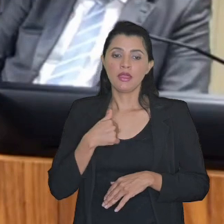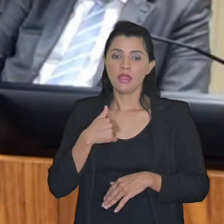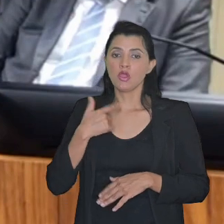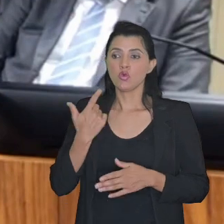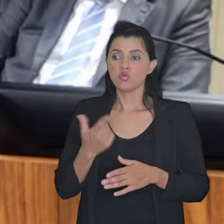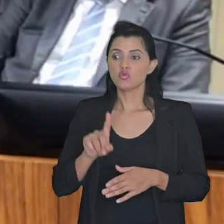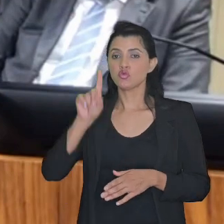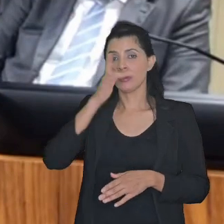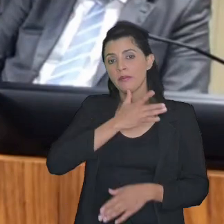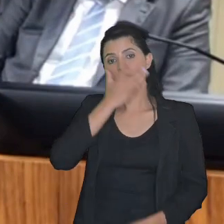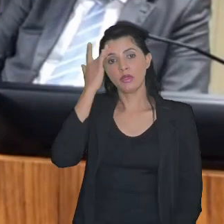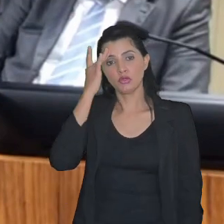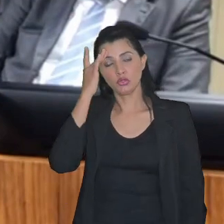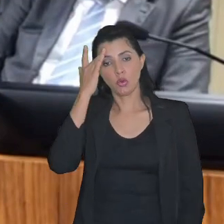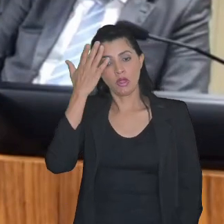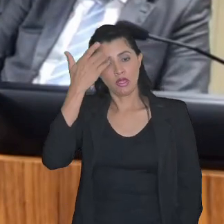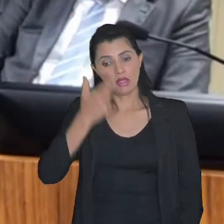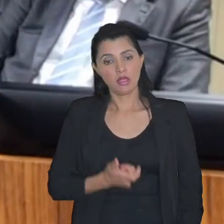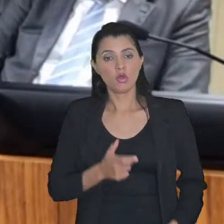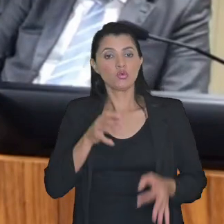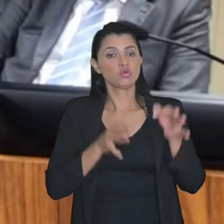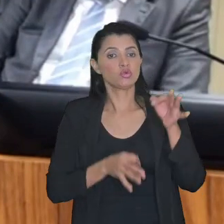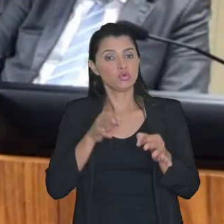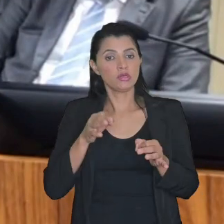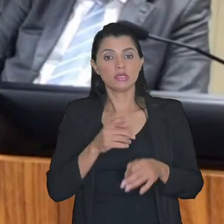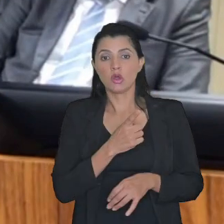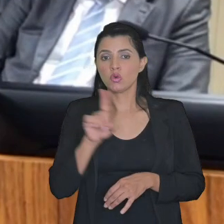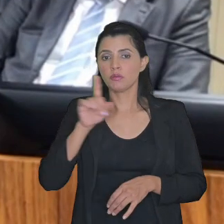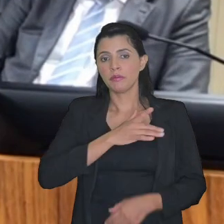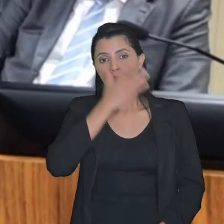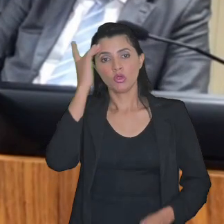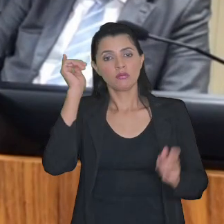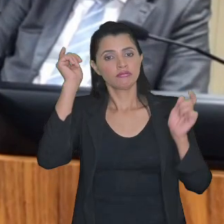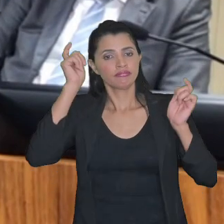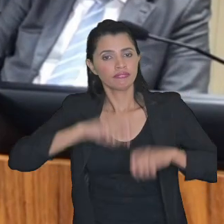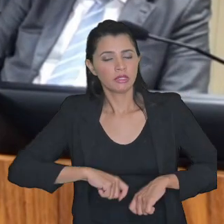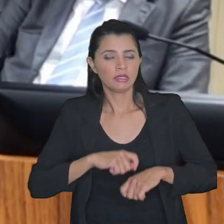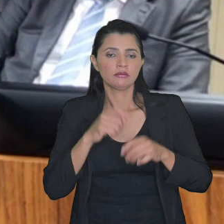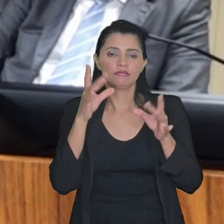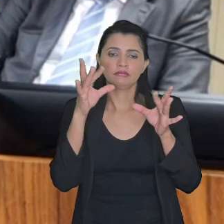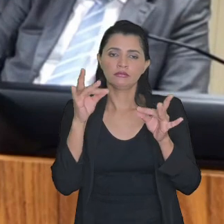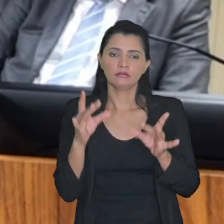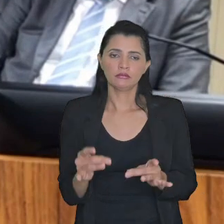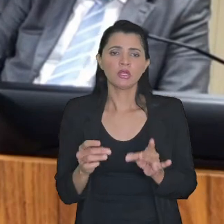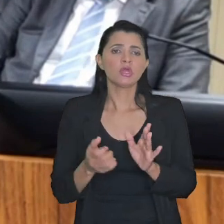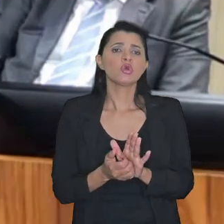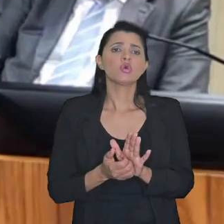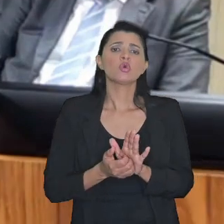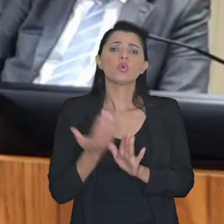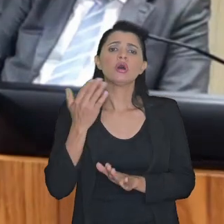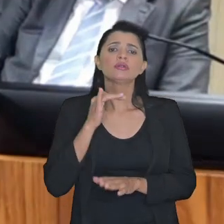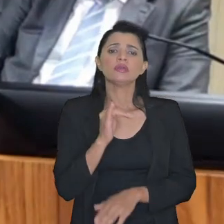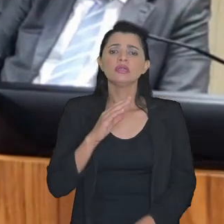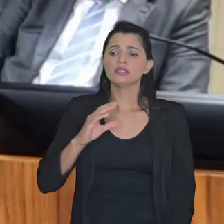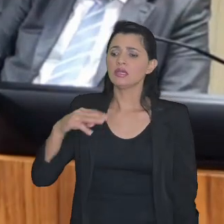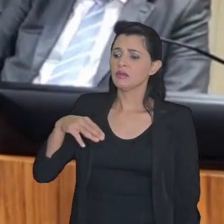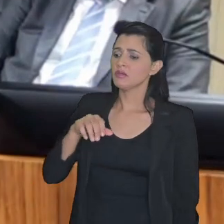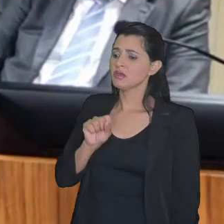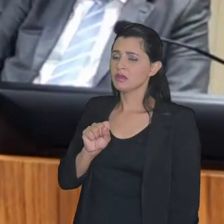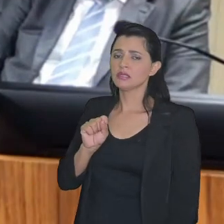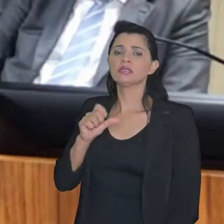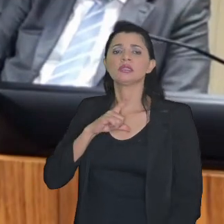sou a última pessoa como juiz eu sou a última pessoa capacitada a definir quanto de cms